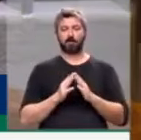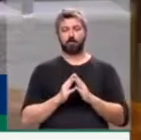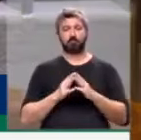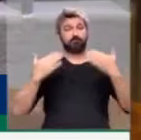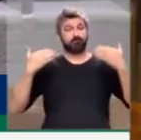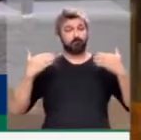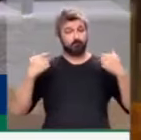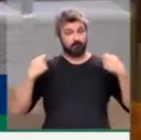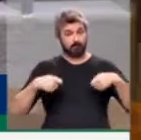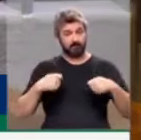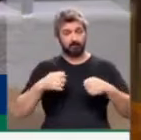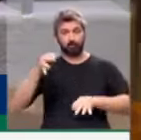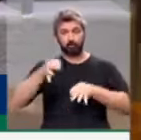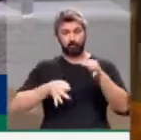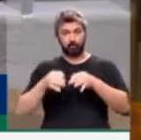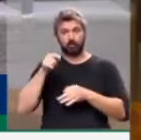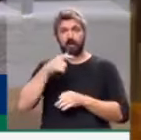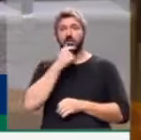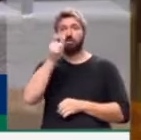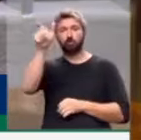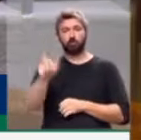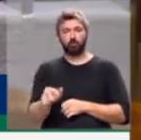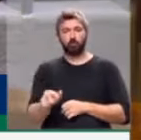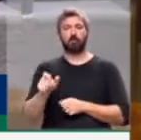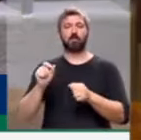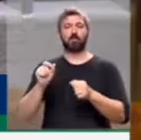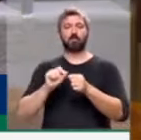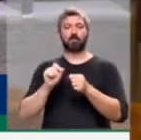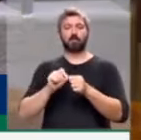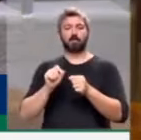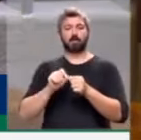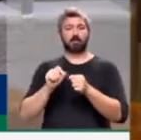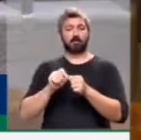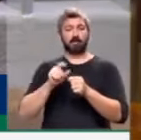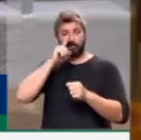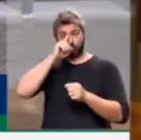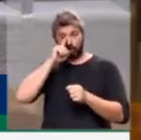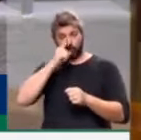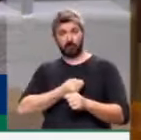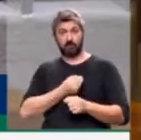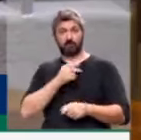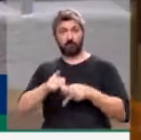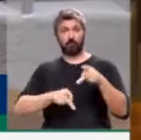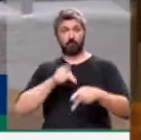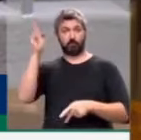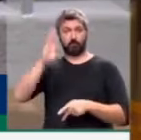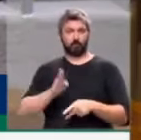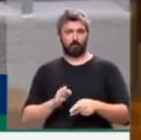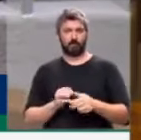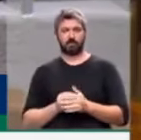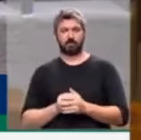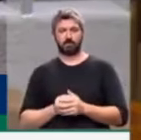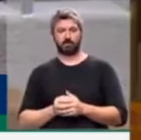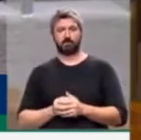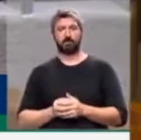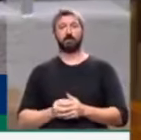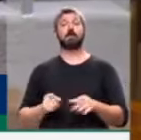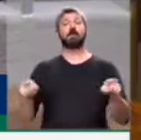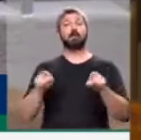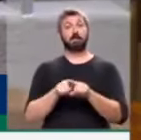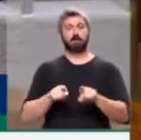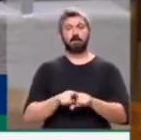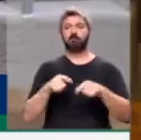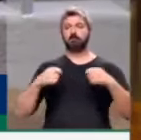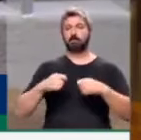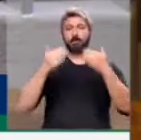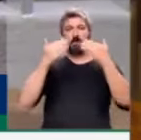Precisamos fazer o julgamento desse homem que está colocando a vida do povo brasileiro em risco. E precisamos fazê-lo